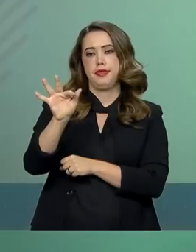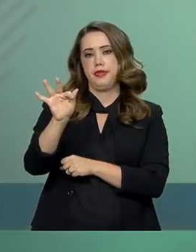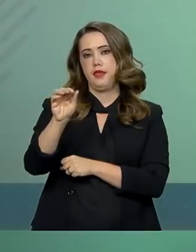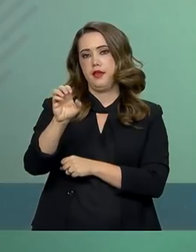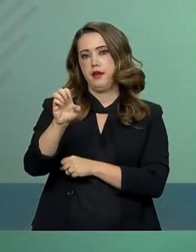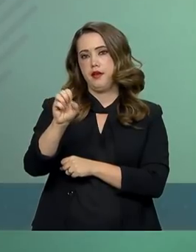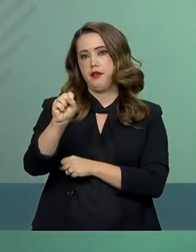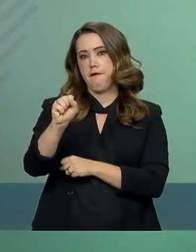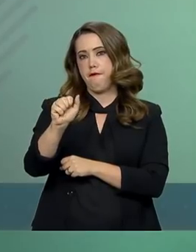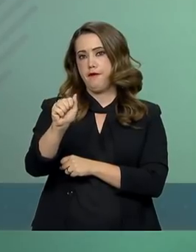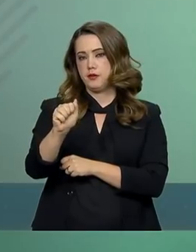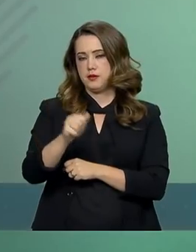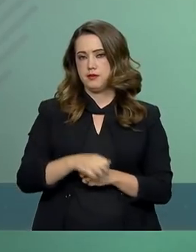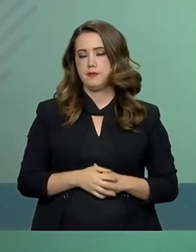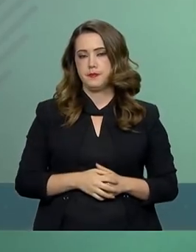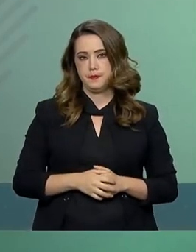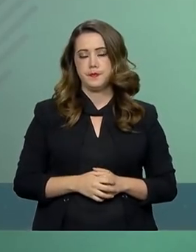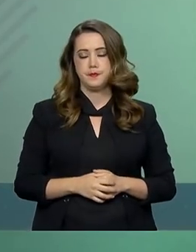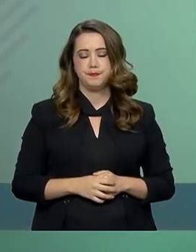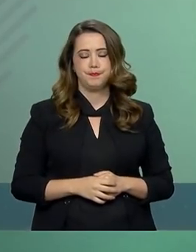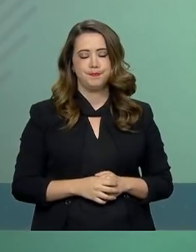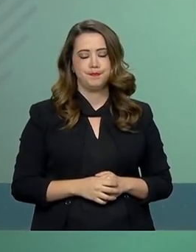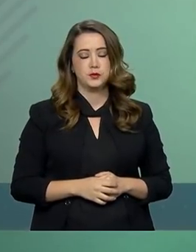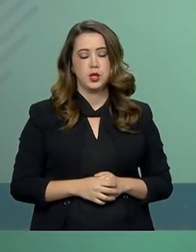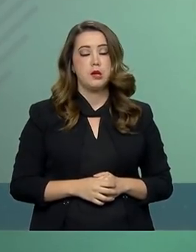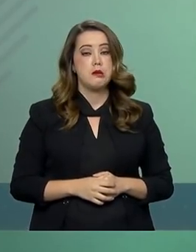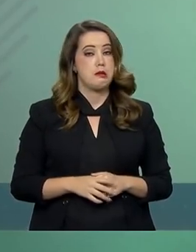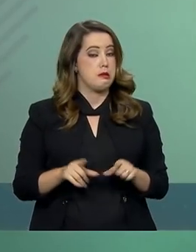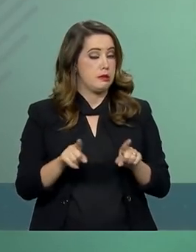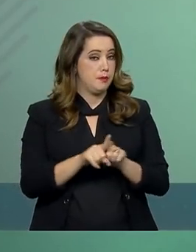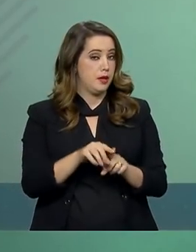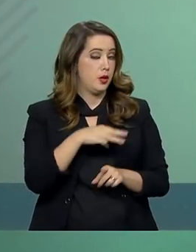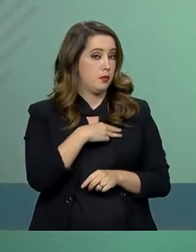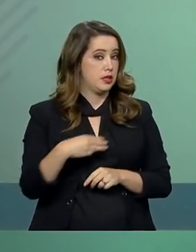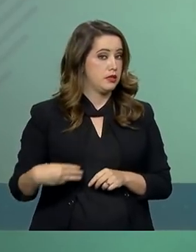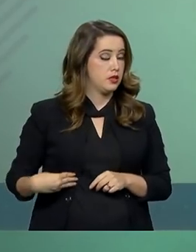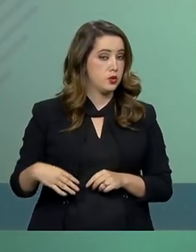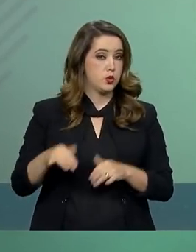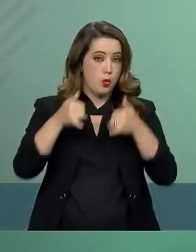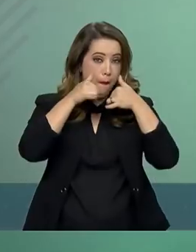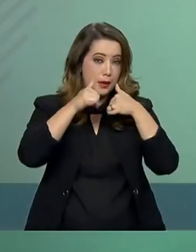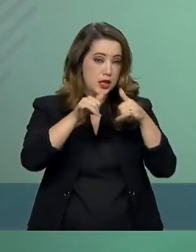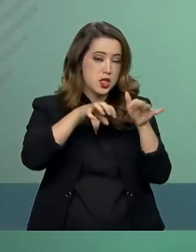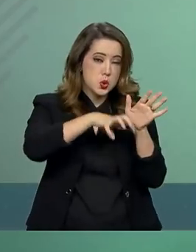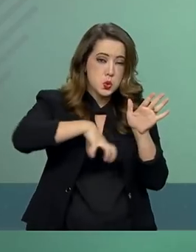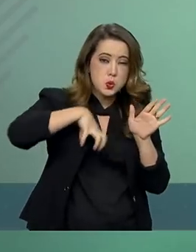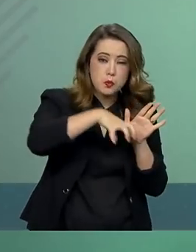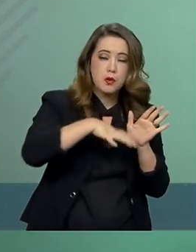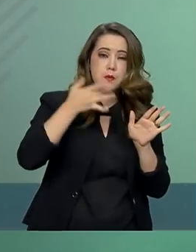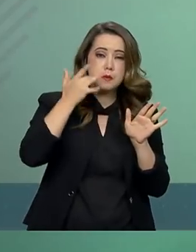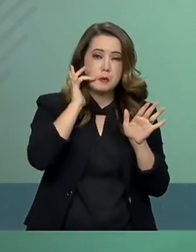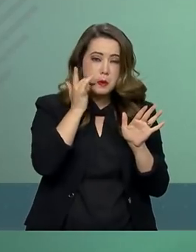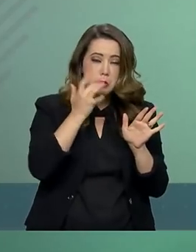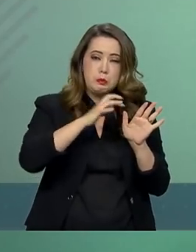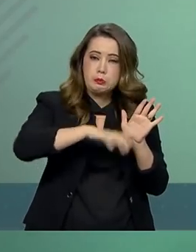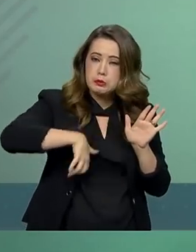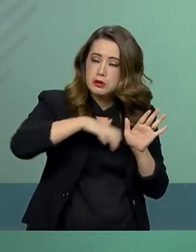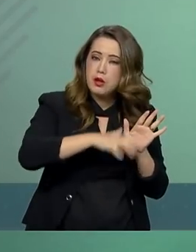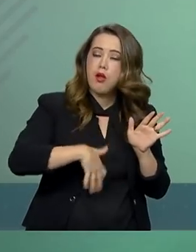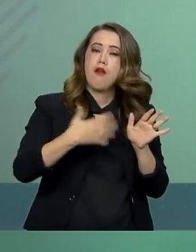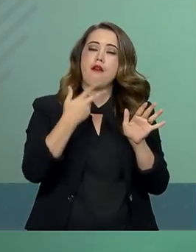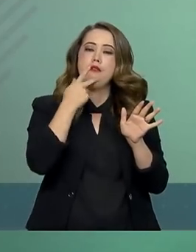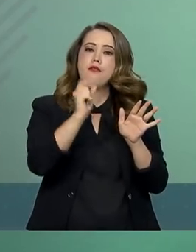O senhor ministro das Minas e Energia destacou o sucesso do leilão para